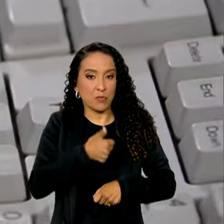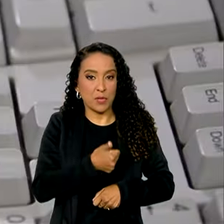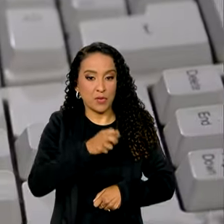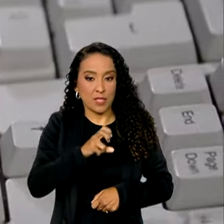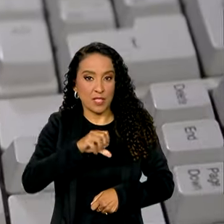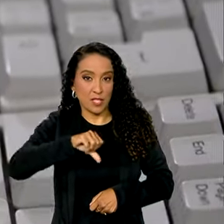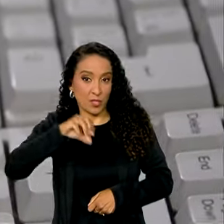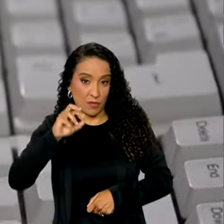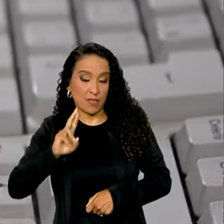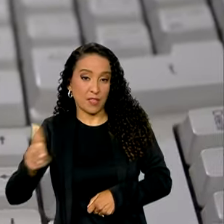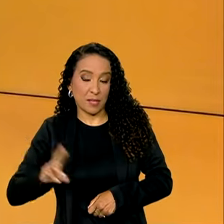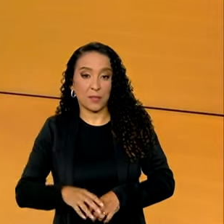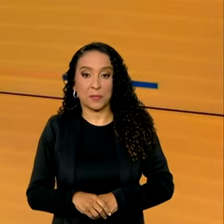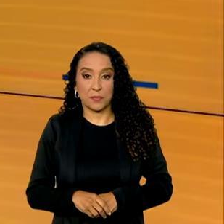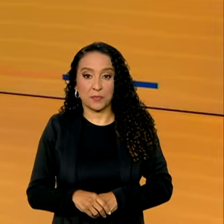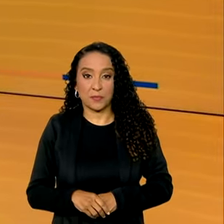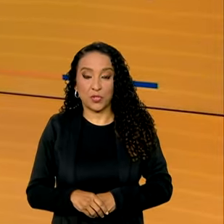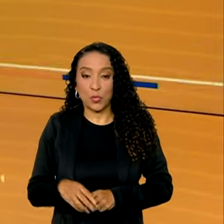.509.